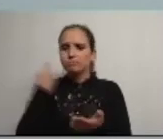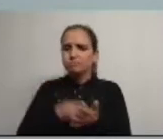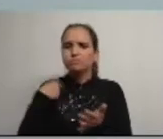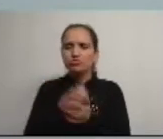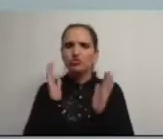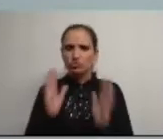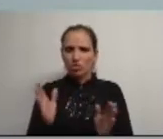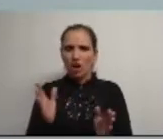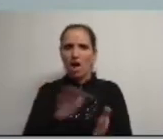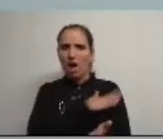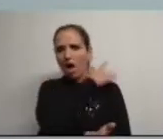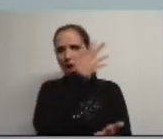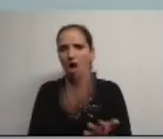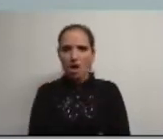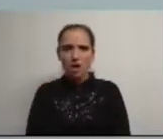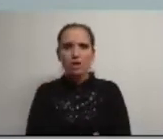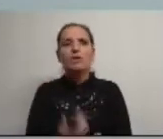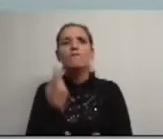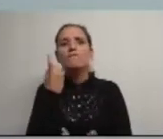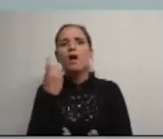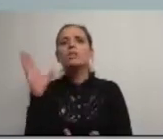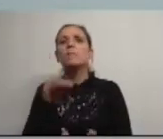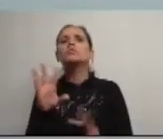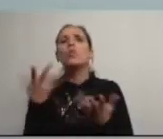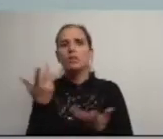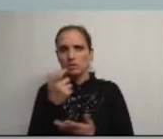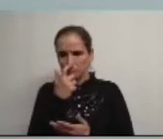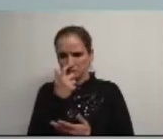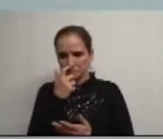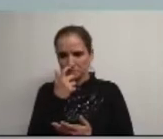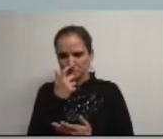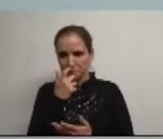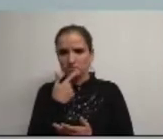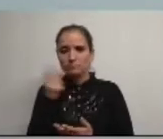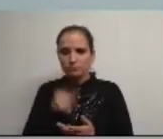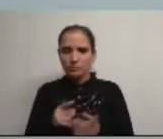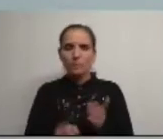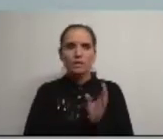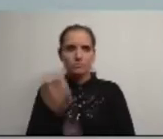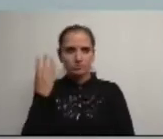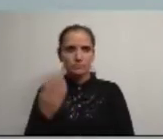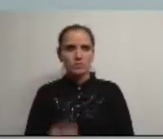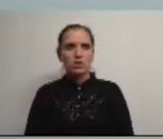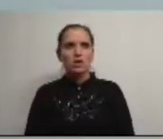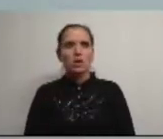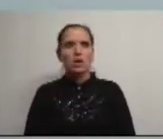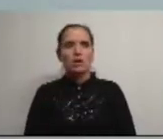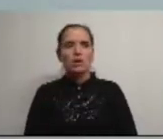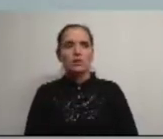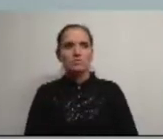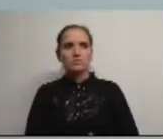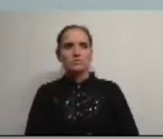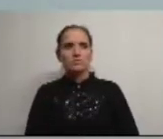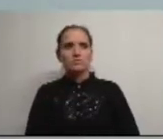realizado até ao momento e o que falta ainda para reativar o espaço em questão Outras